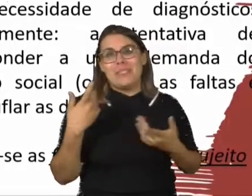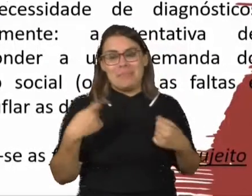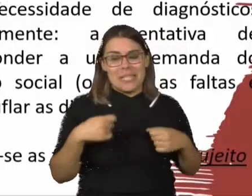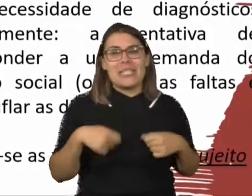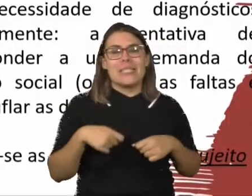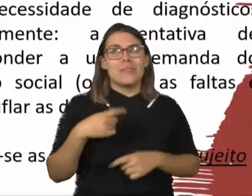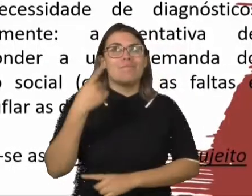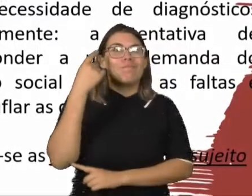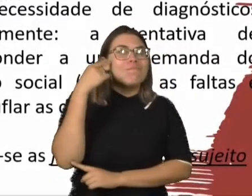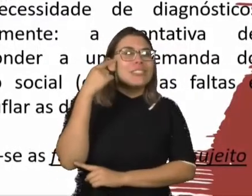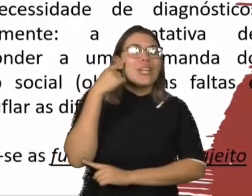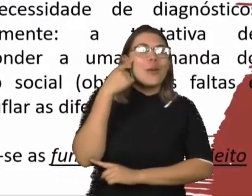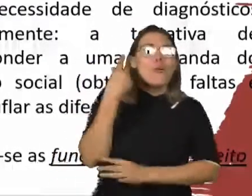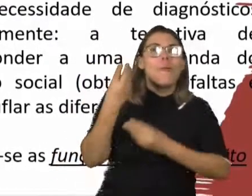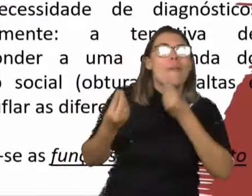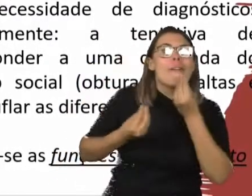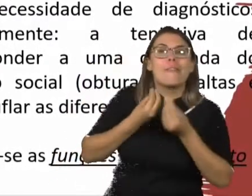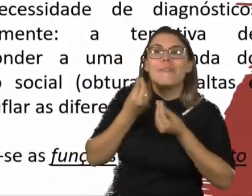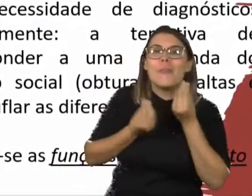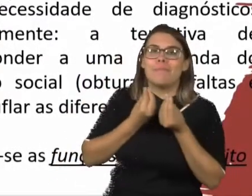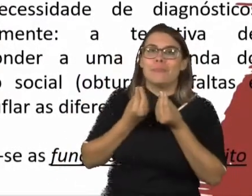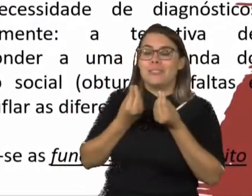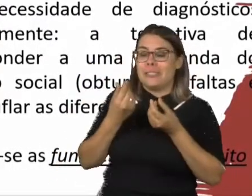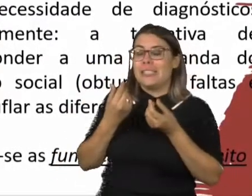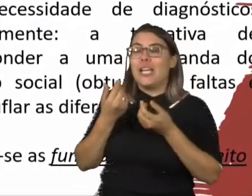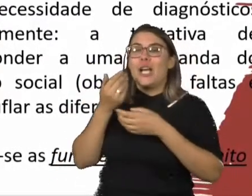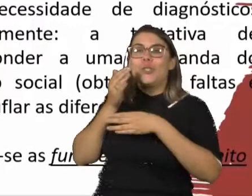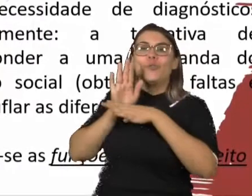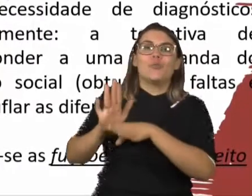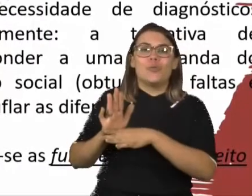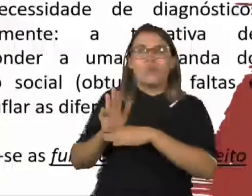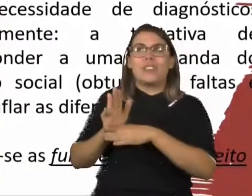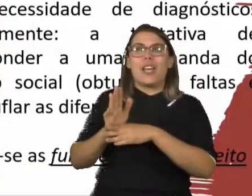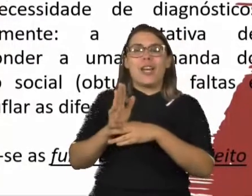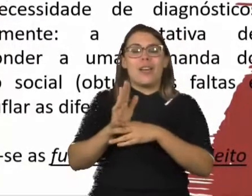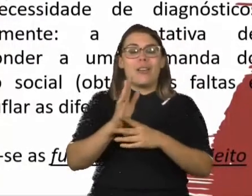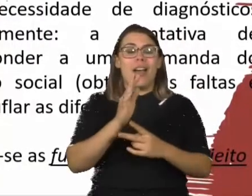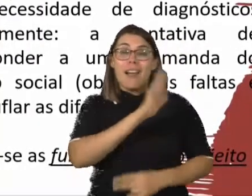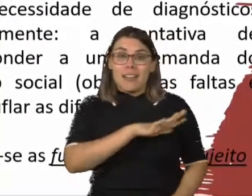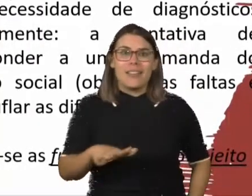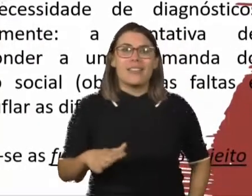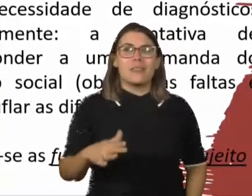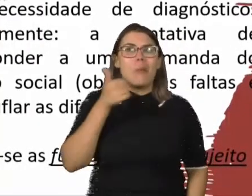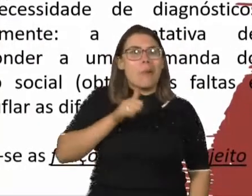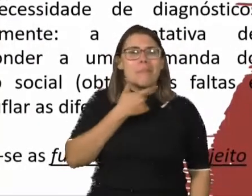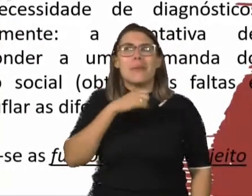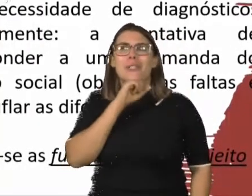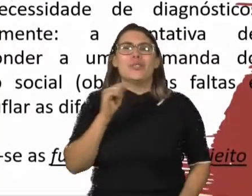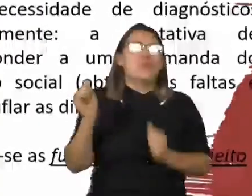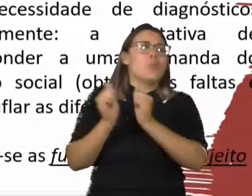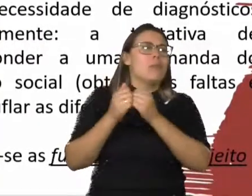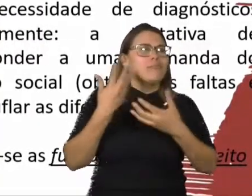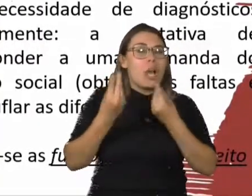reconhecido e priorizado. Então, o a gente percebe que atualmente, nos diagnósticos que se fazem com alguns especialistas da